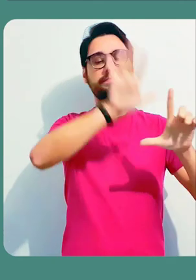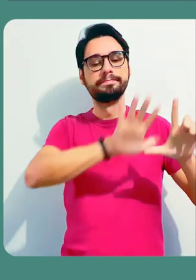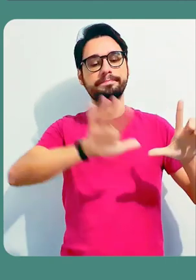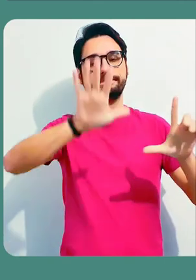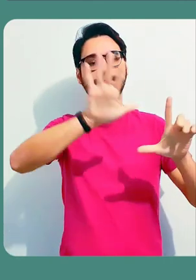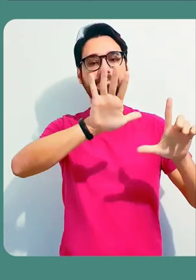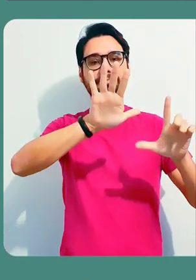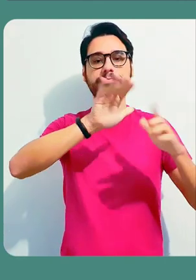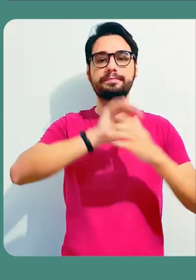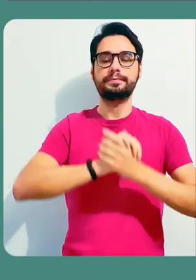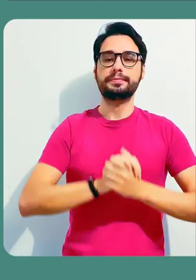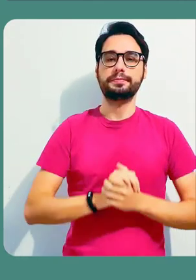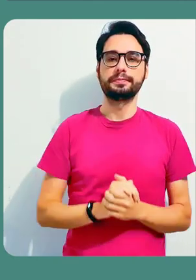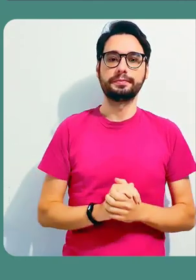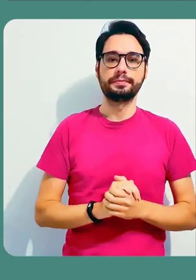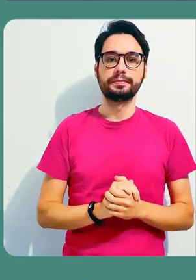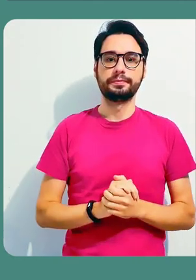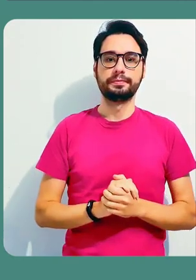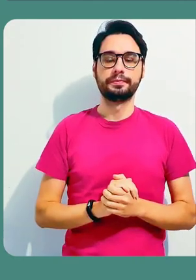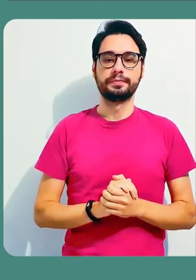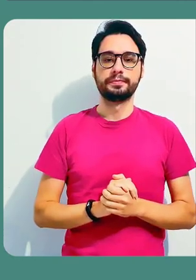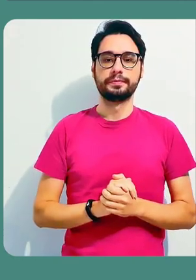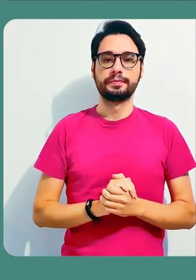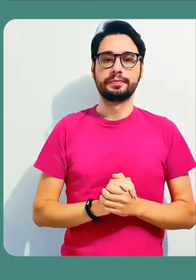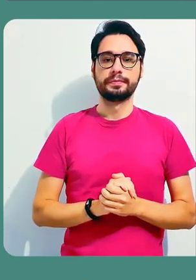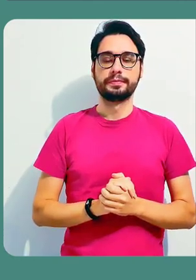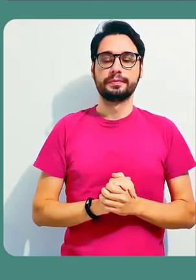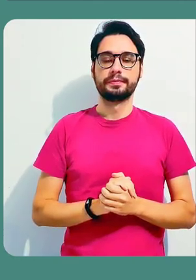seguinte endereço eletrônico, trello.com.